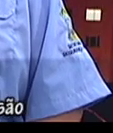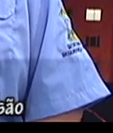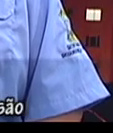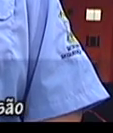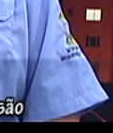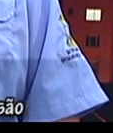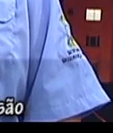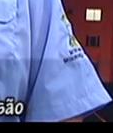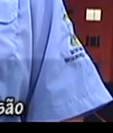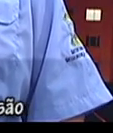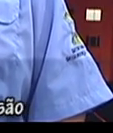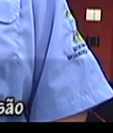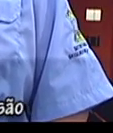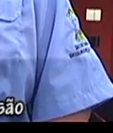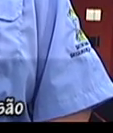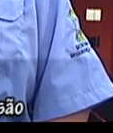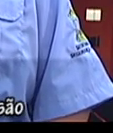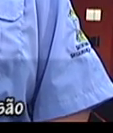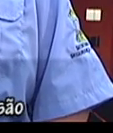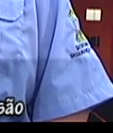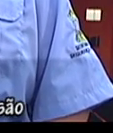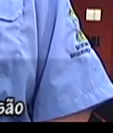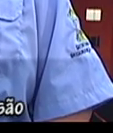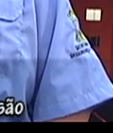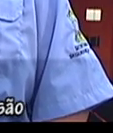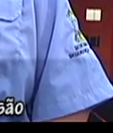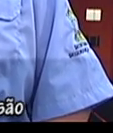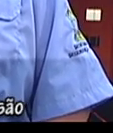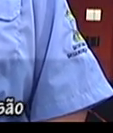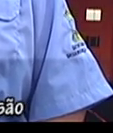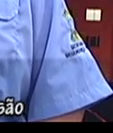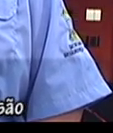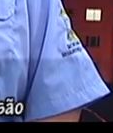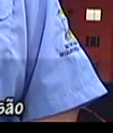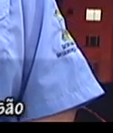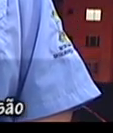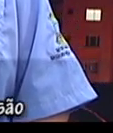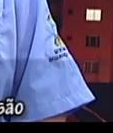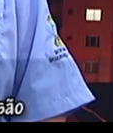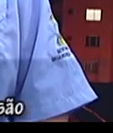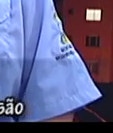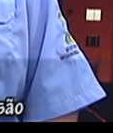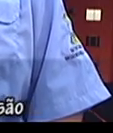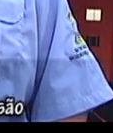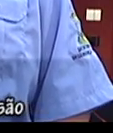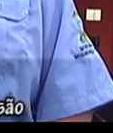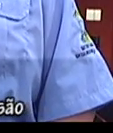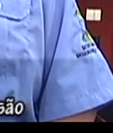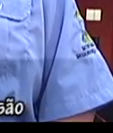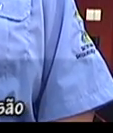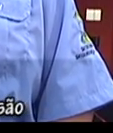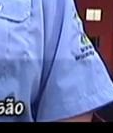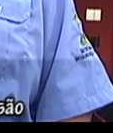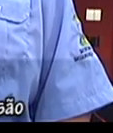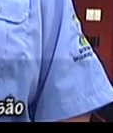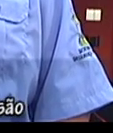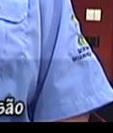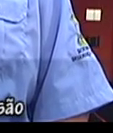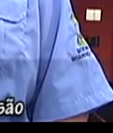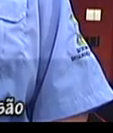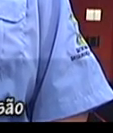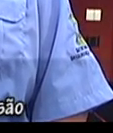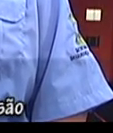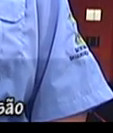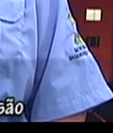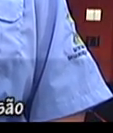miligramas no etilômetro, além dessas penalidades, ele vai ser conduzido à delegacia de polícia, onde vai ter que pagar uma fiança,